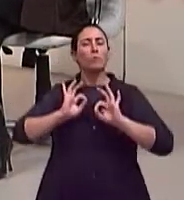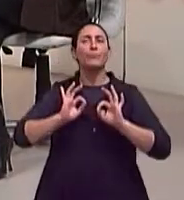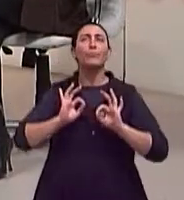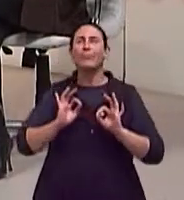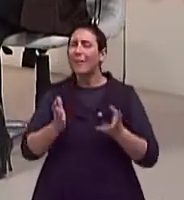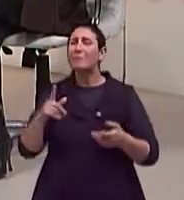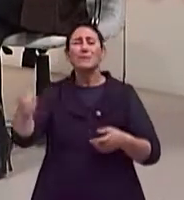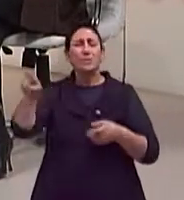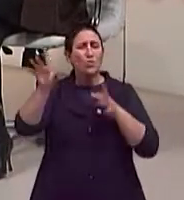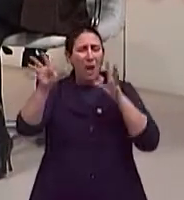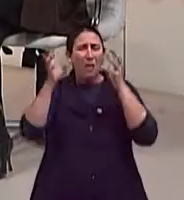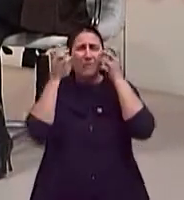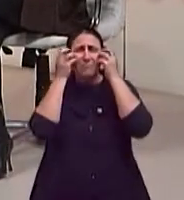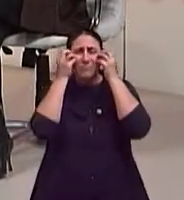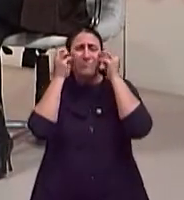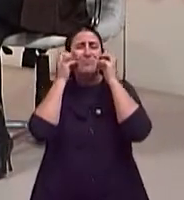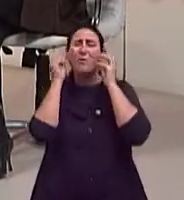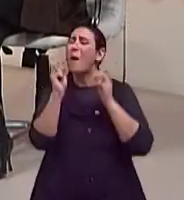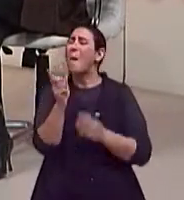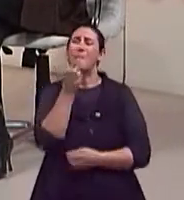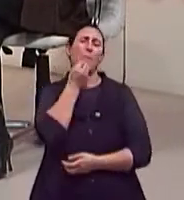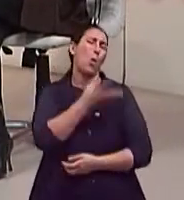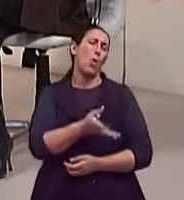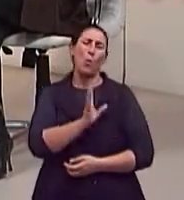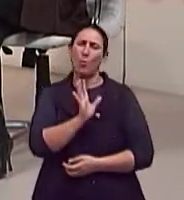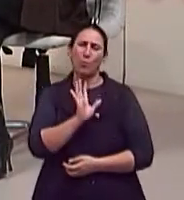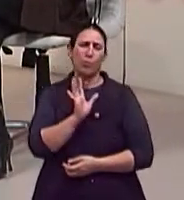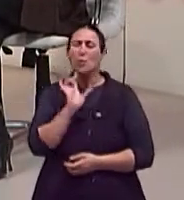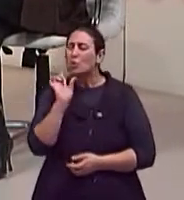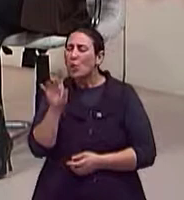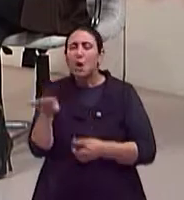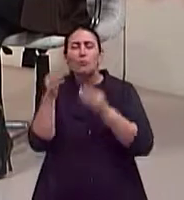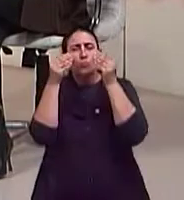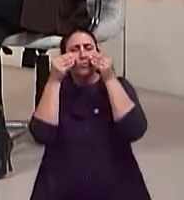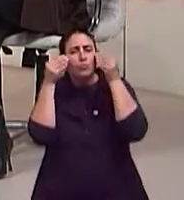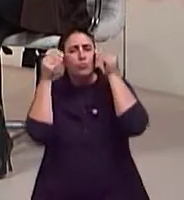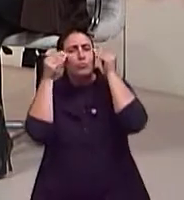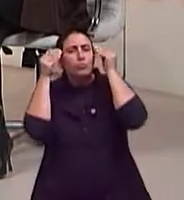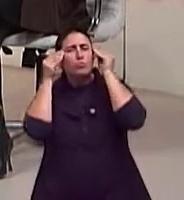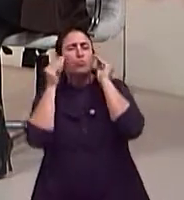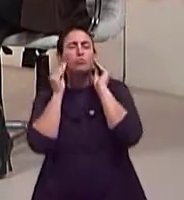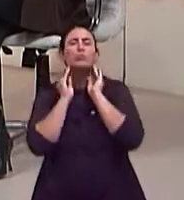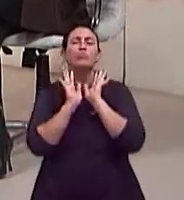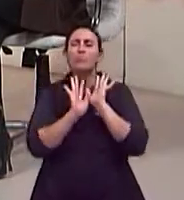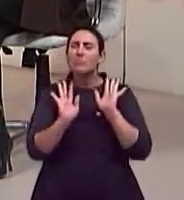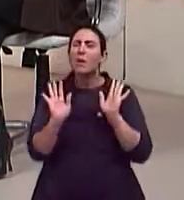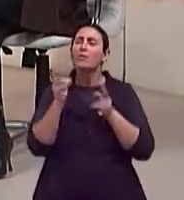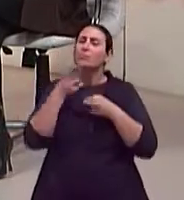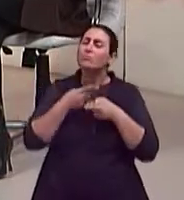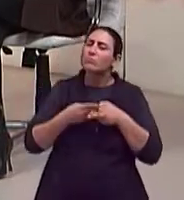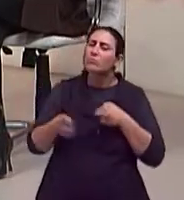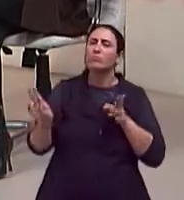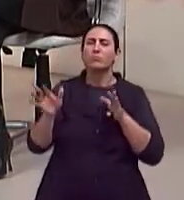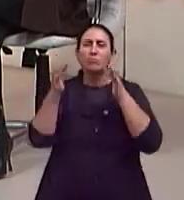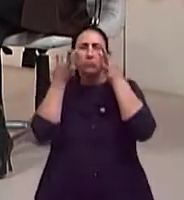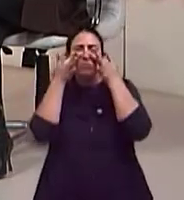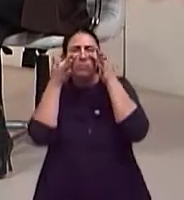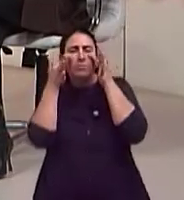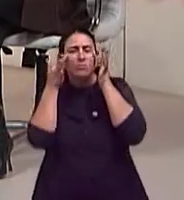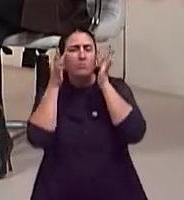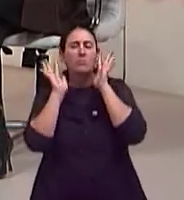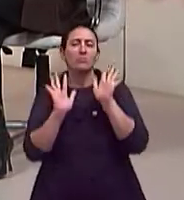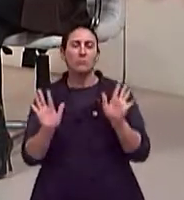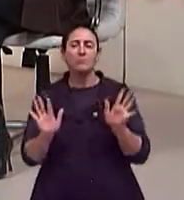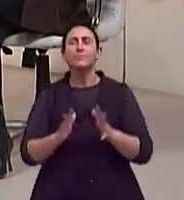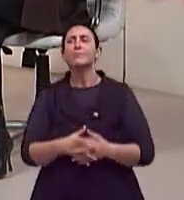suco, rugas, não é muito bom. O bom é usar a base mesmo, direto, entende? porque é líquida. vai disfarçar as imperfeições, não entende,